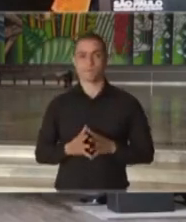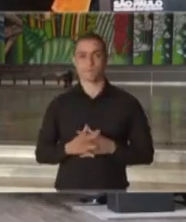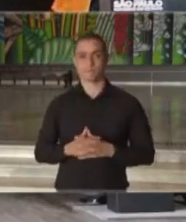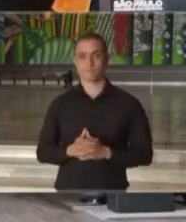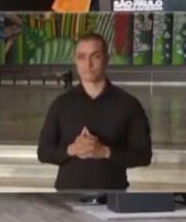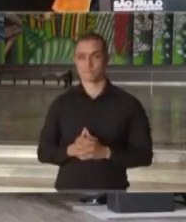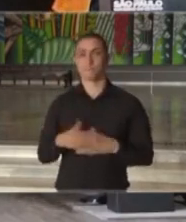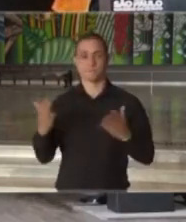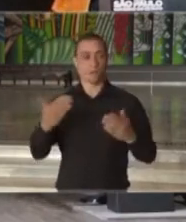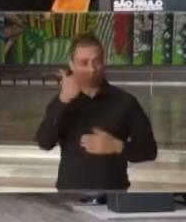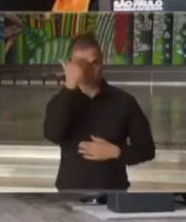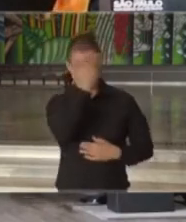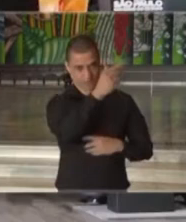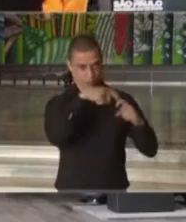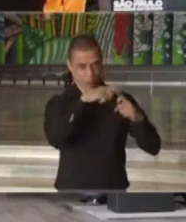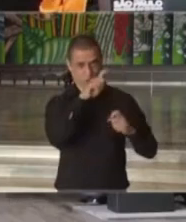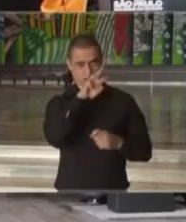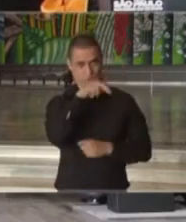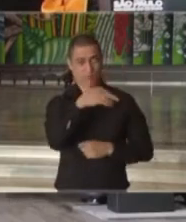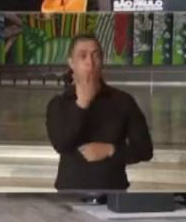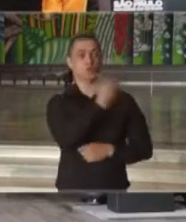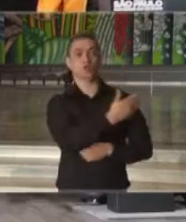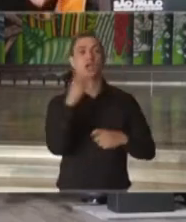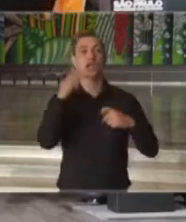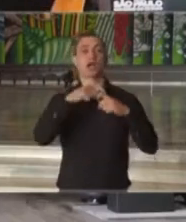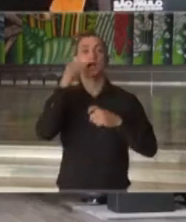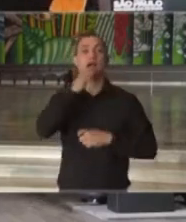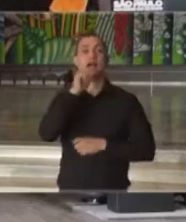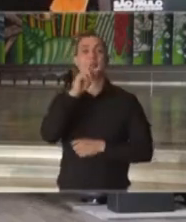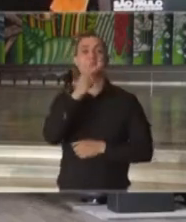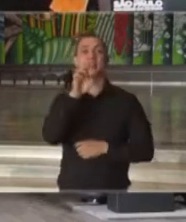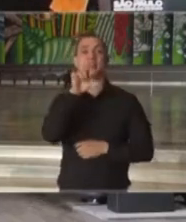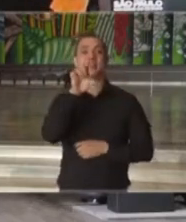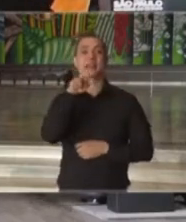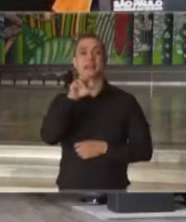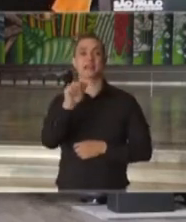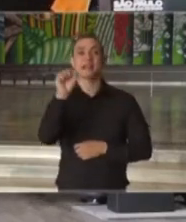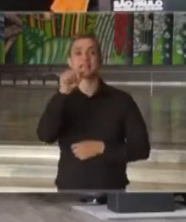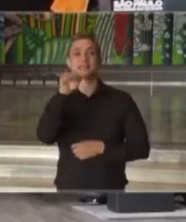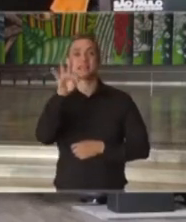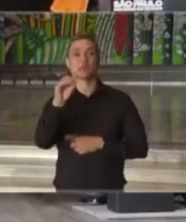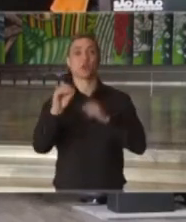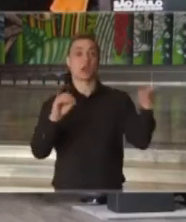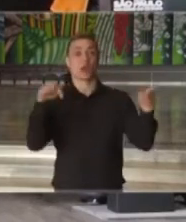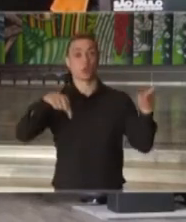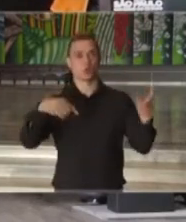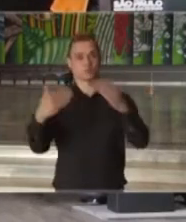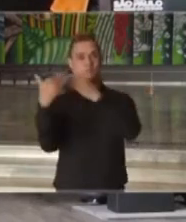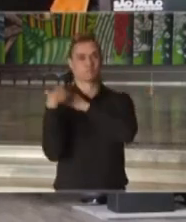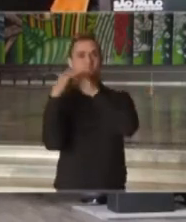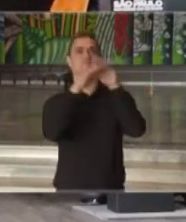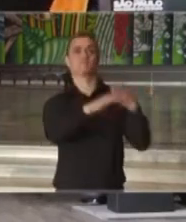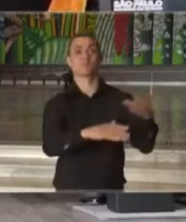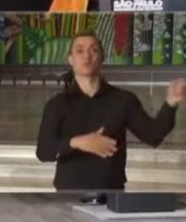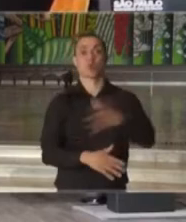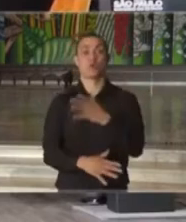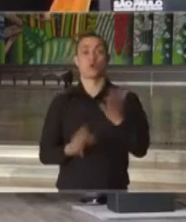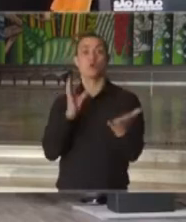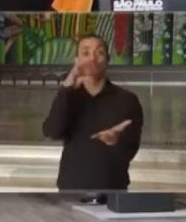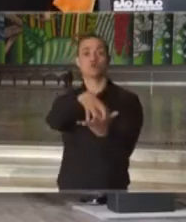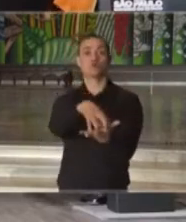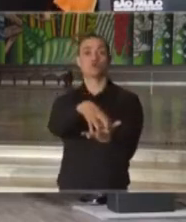Doutor Guerman, muito obrigado. Vou pedir a intervenção da doutora Helena Sato. A doutora Helena assume hoje a sua responsabilidade como